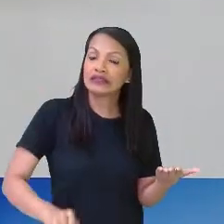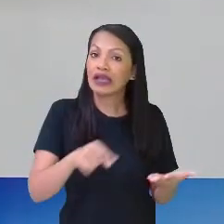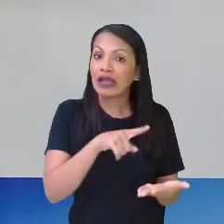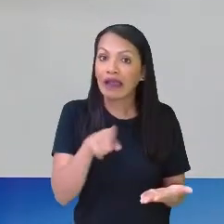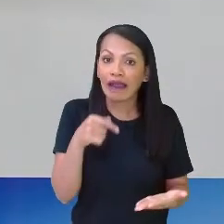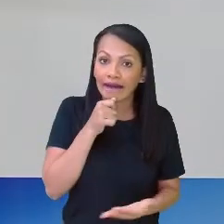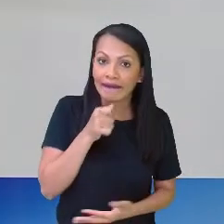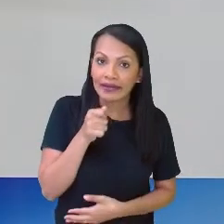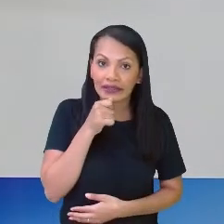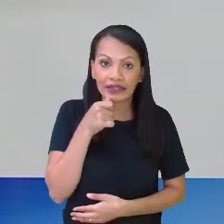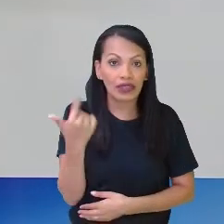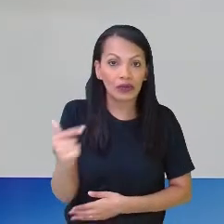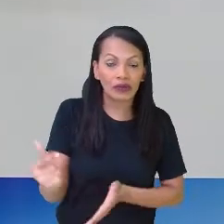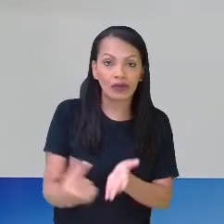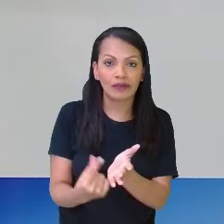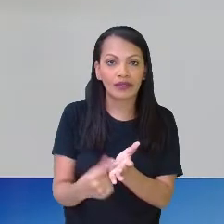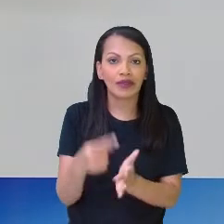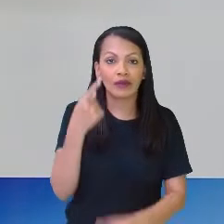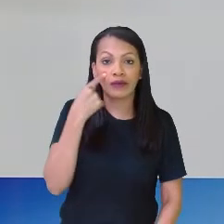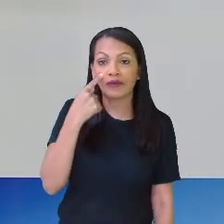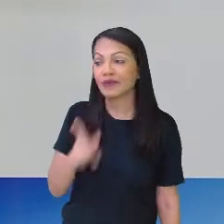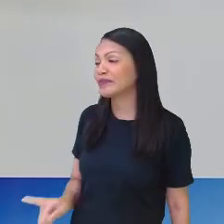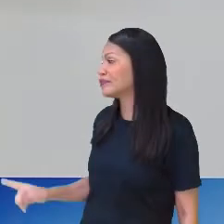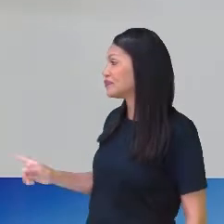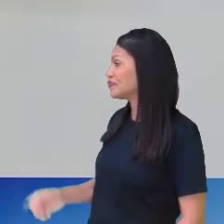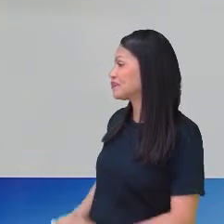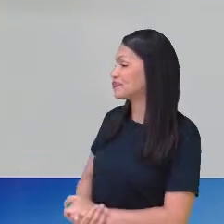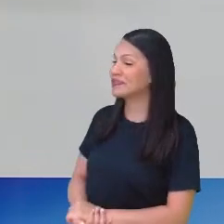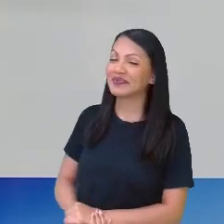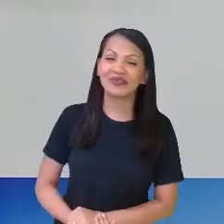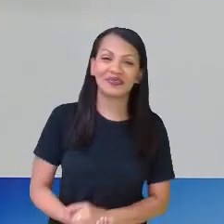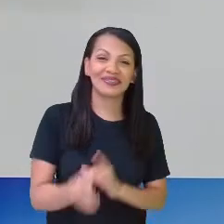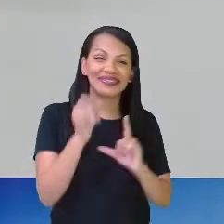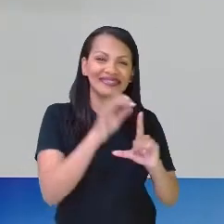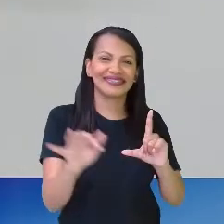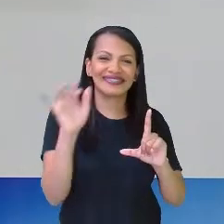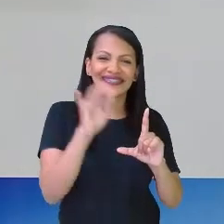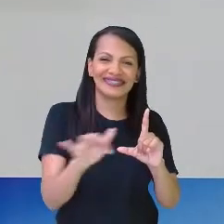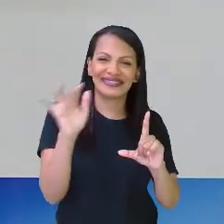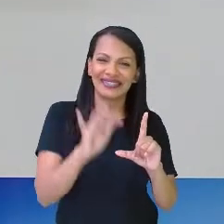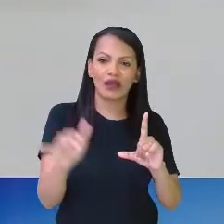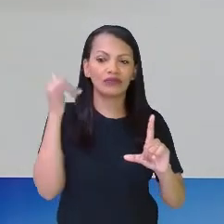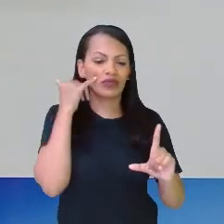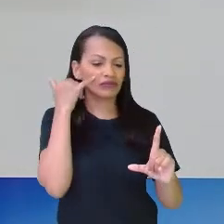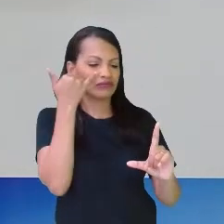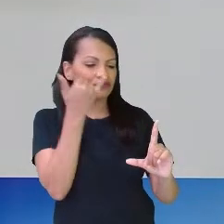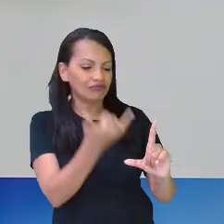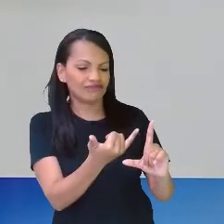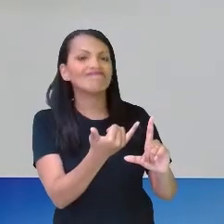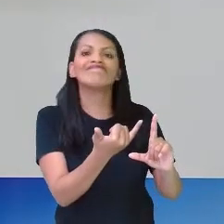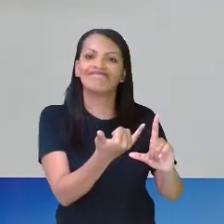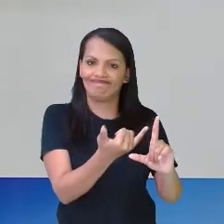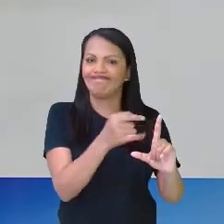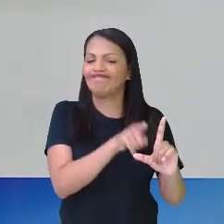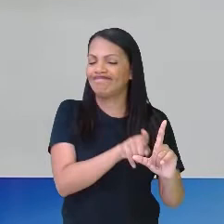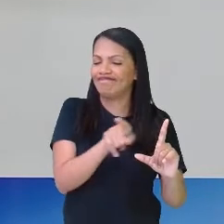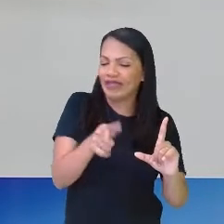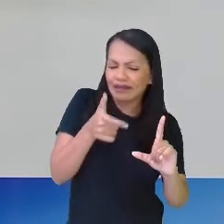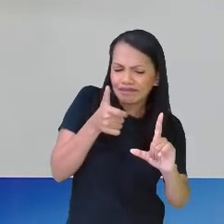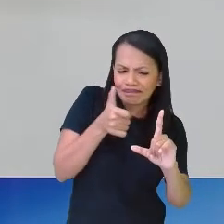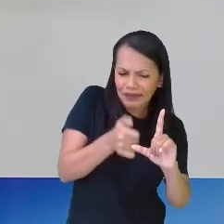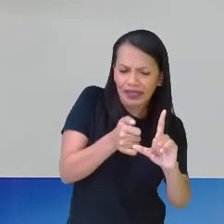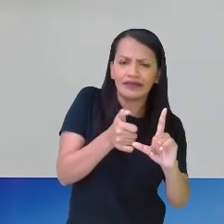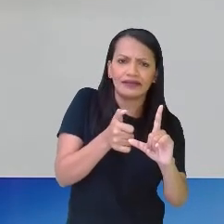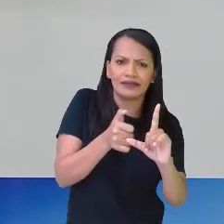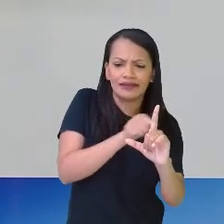não tiverem o aplicativo, olha aí, ó, o QR Code na tua telinha é só apontar a câmera do celular e baixar.